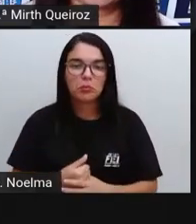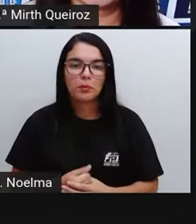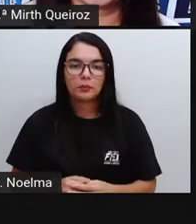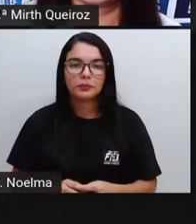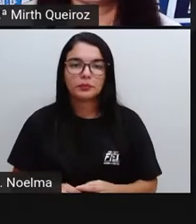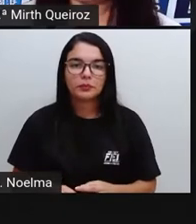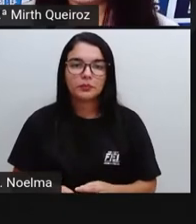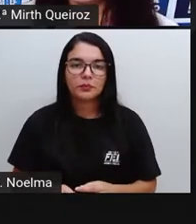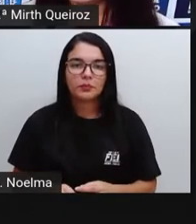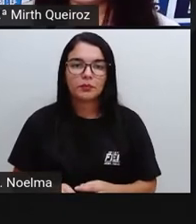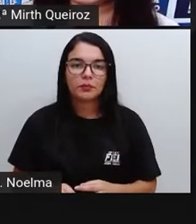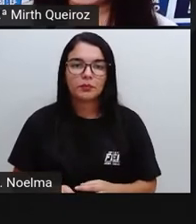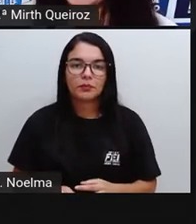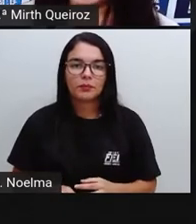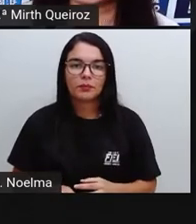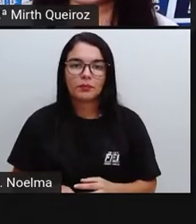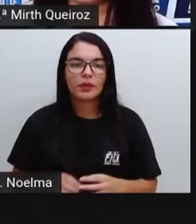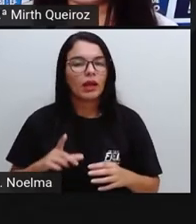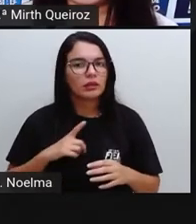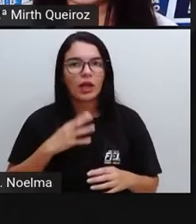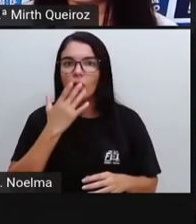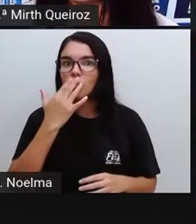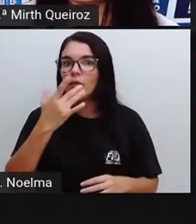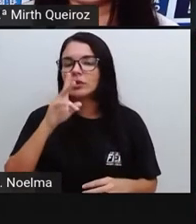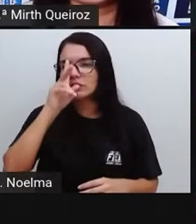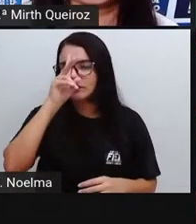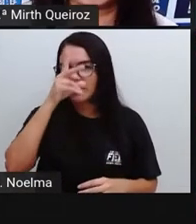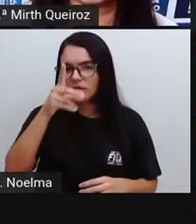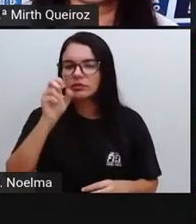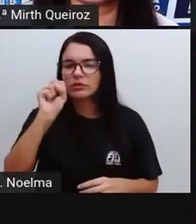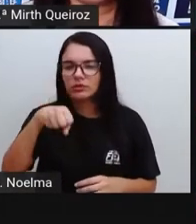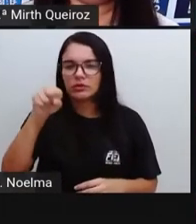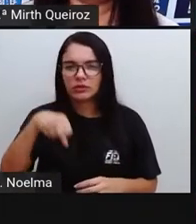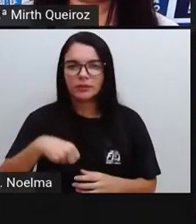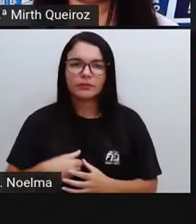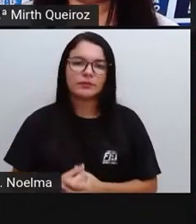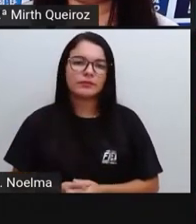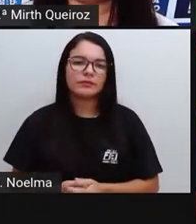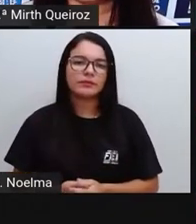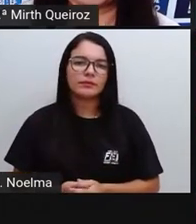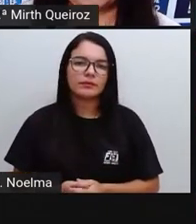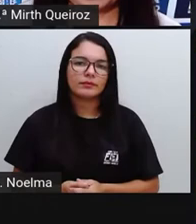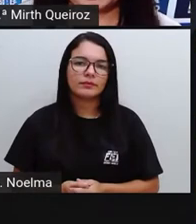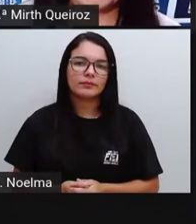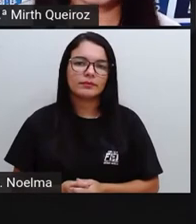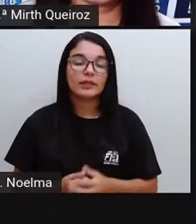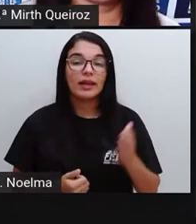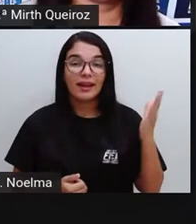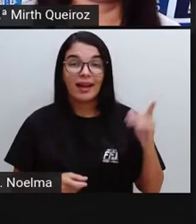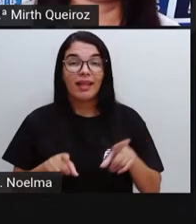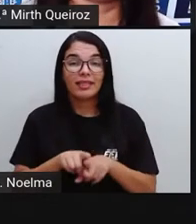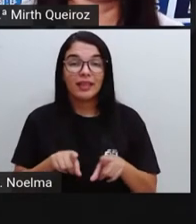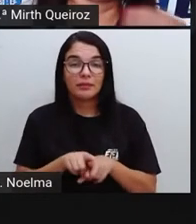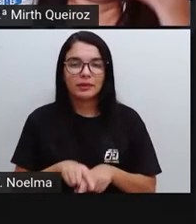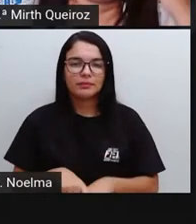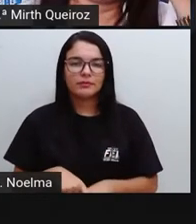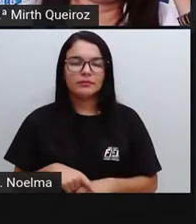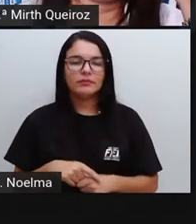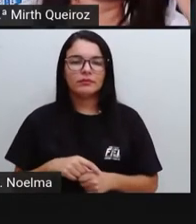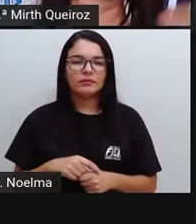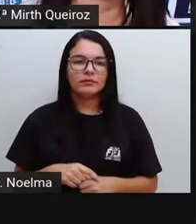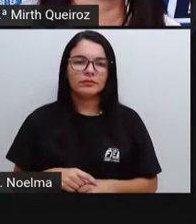Brito, né? E todas com cores muito fortes, imagens bem coloridas. Aqui a gente vê